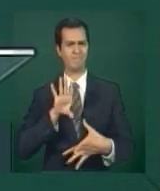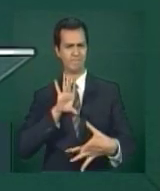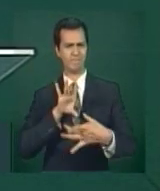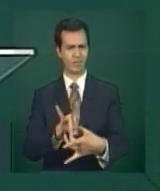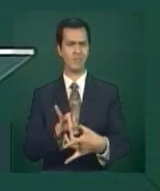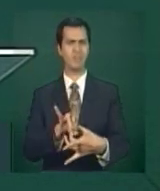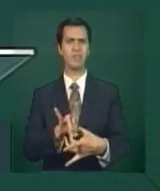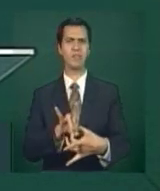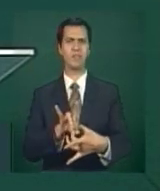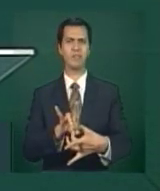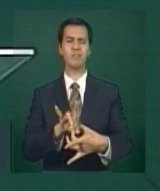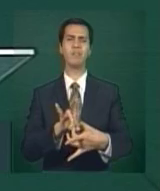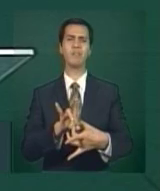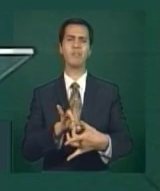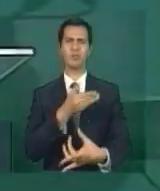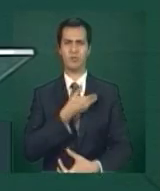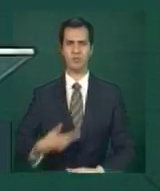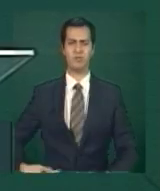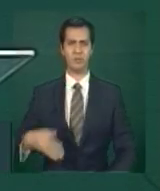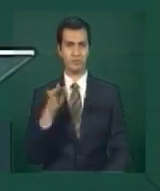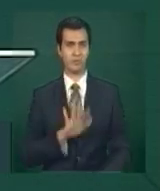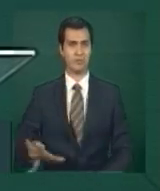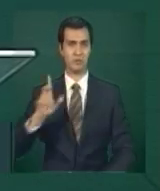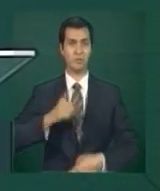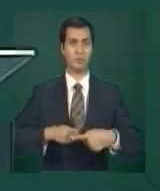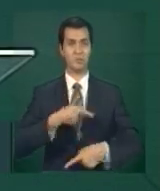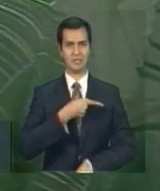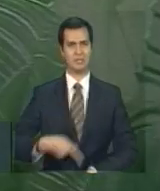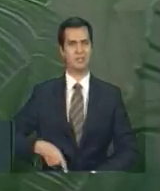comandado por V. Exª, companheira Dilma.